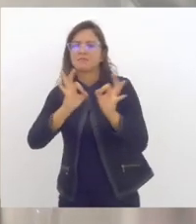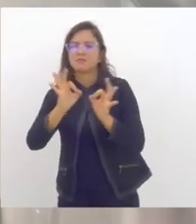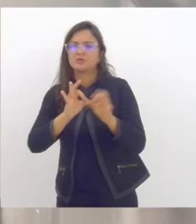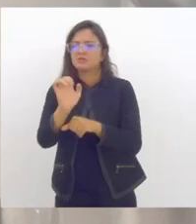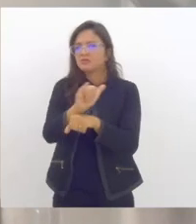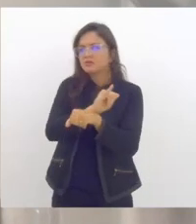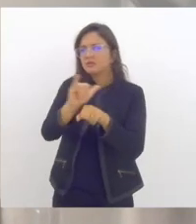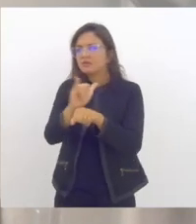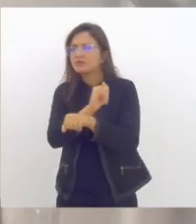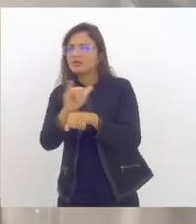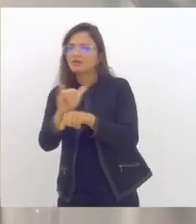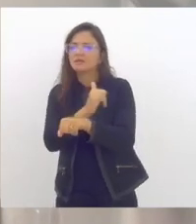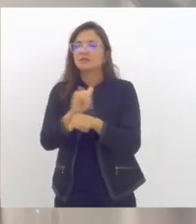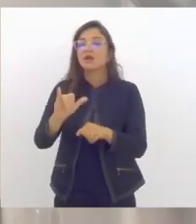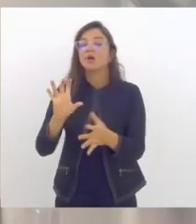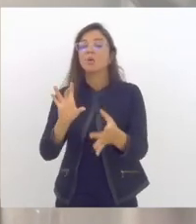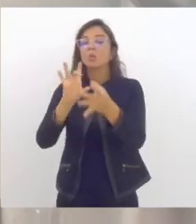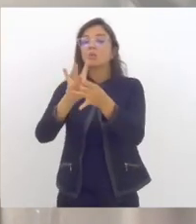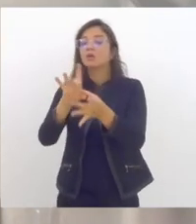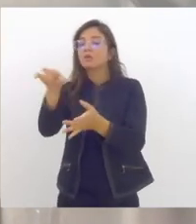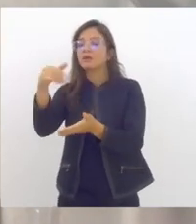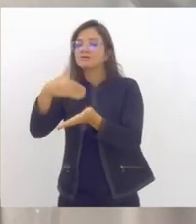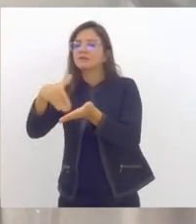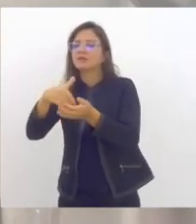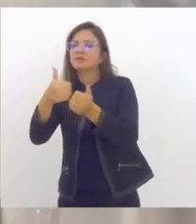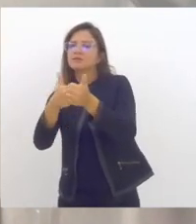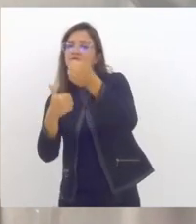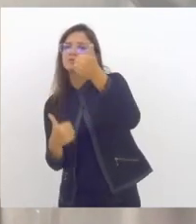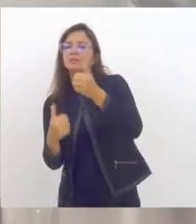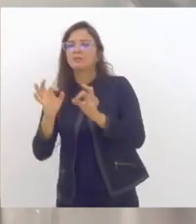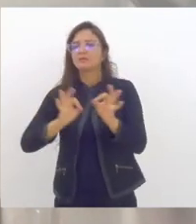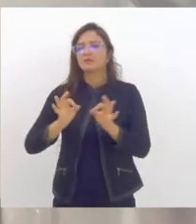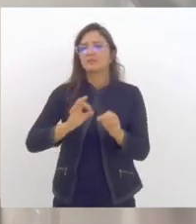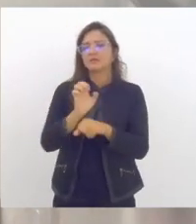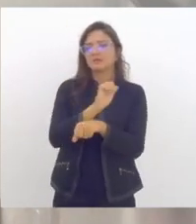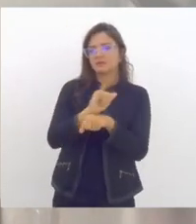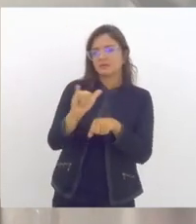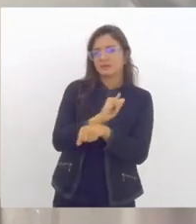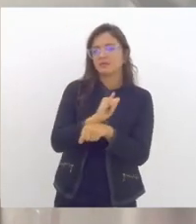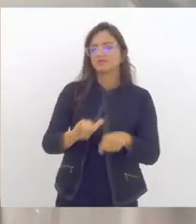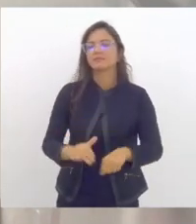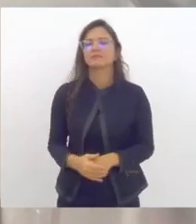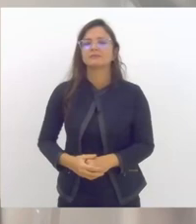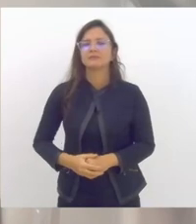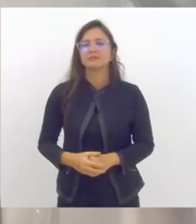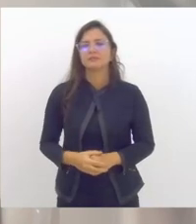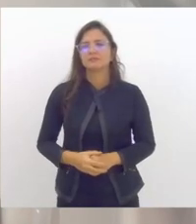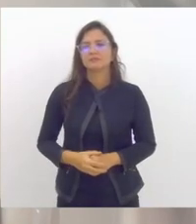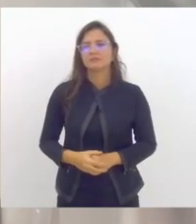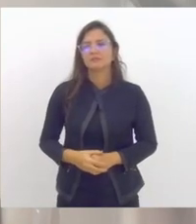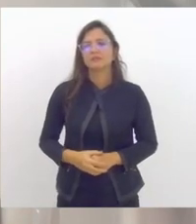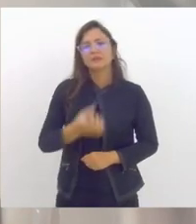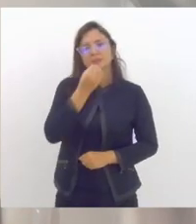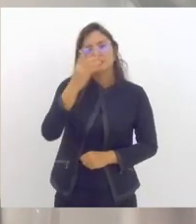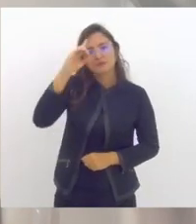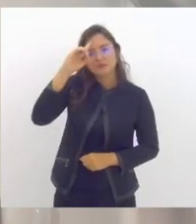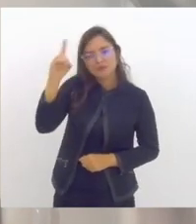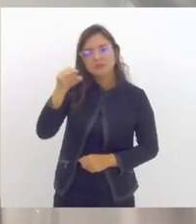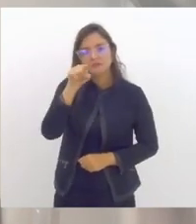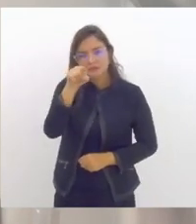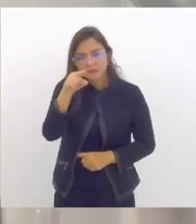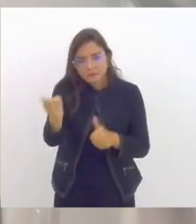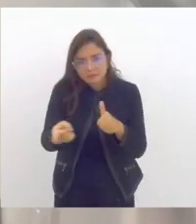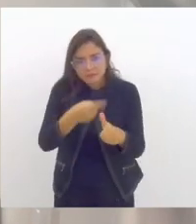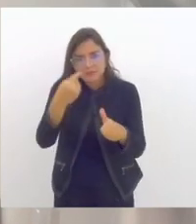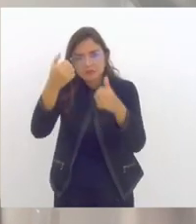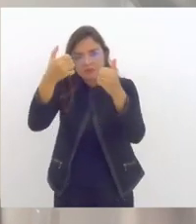é vinculada à Subsecretaria de Planejamento Estratégico. Então, Guineza, bom dia. Você que vai fazer a primeira fala pela Secretaria de